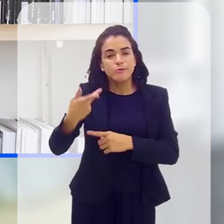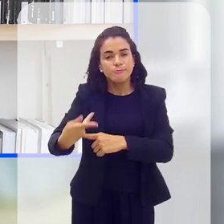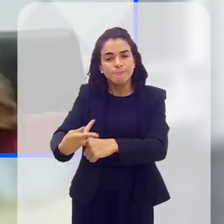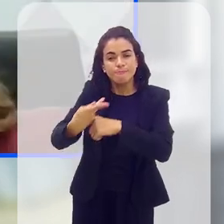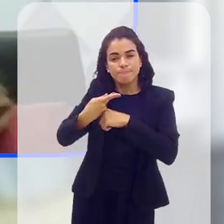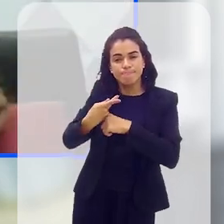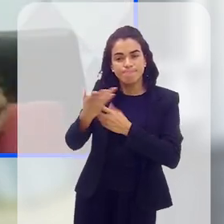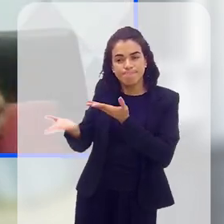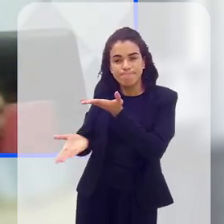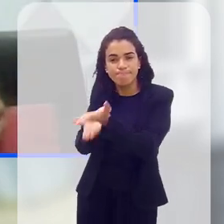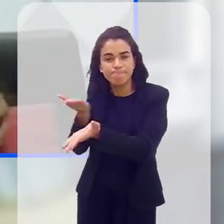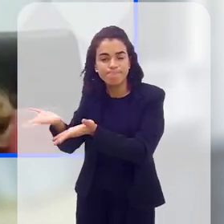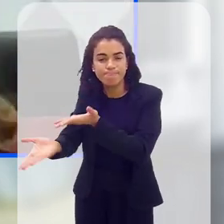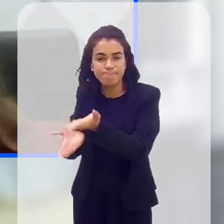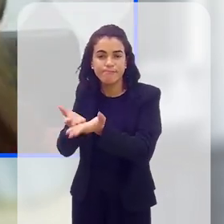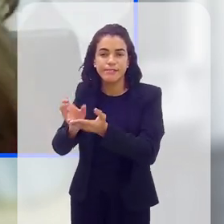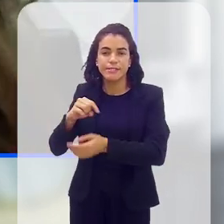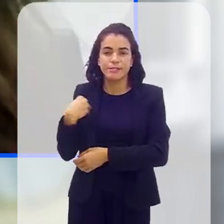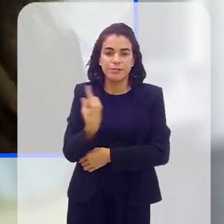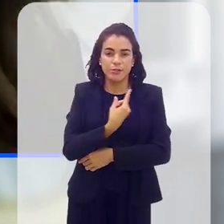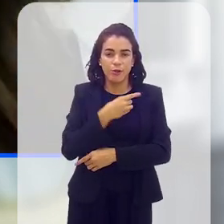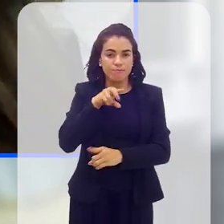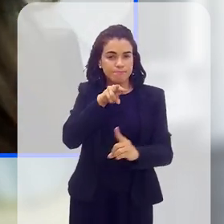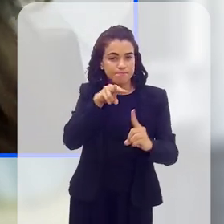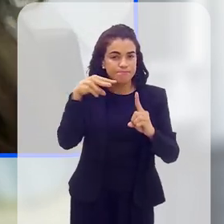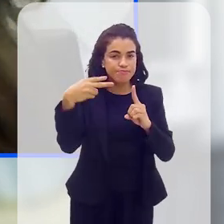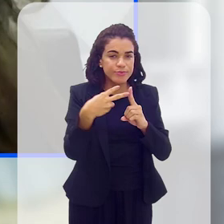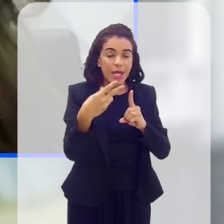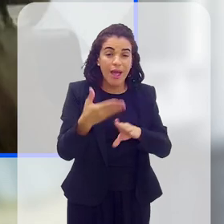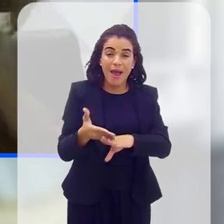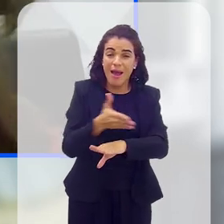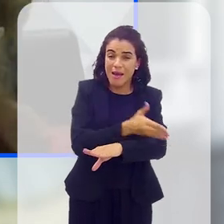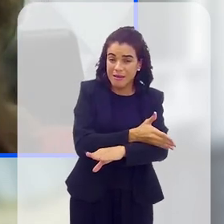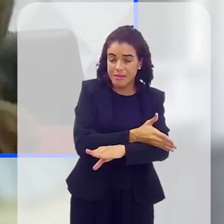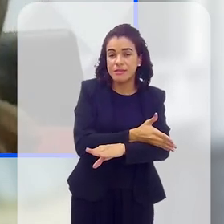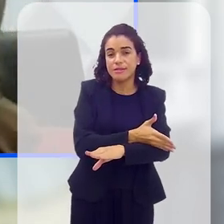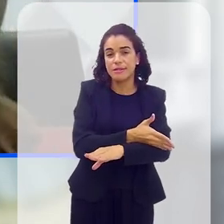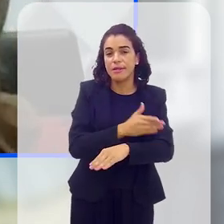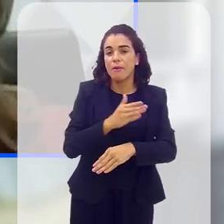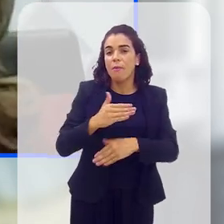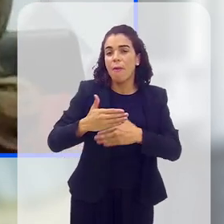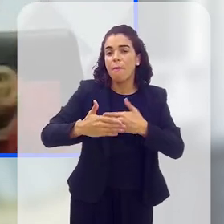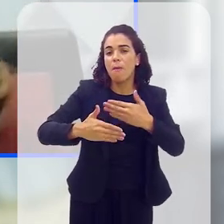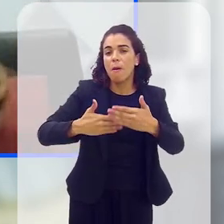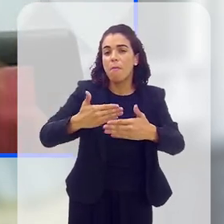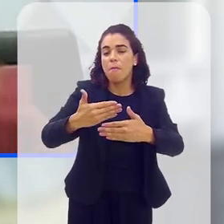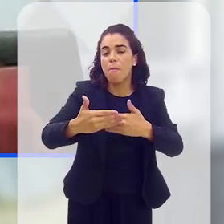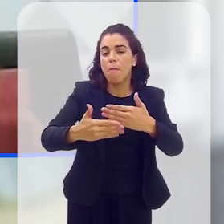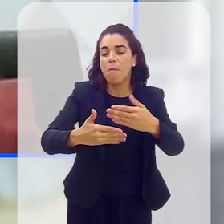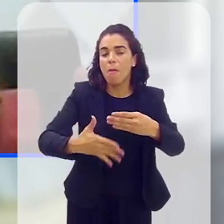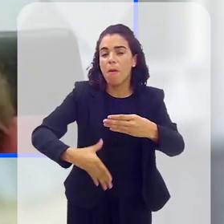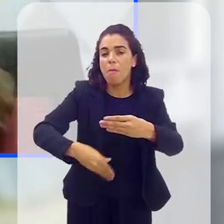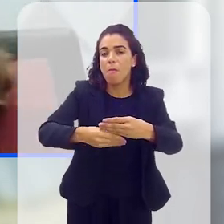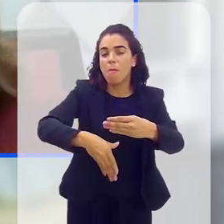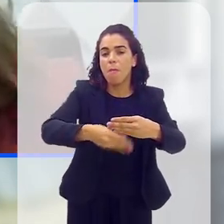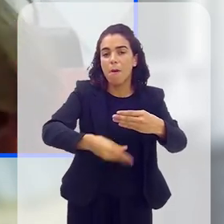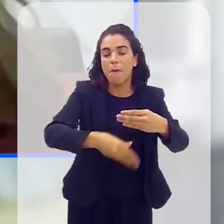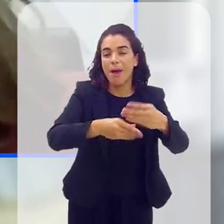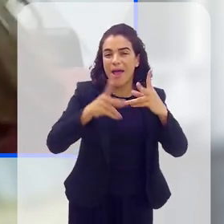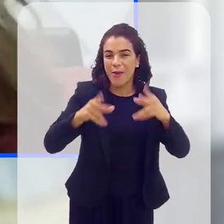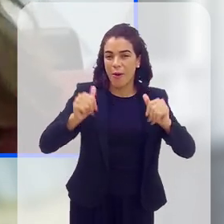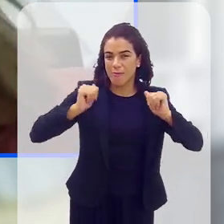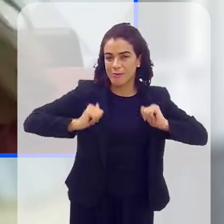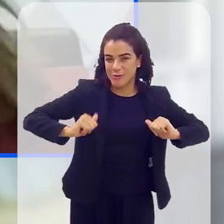a nossa assistência em saúde, se nós não olharmos de forma precoce, esses efeitos vão ficando cumulativos, eu falo que é uma